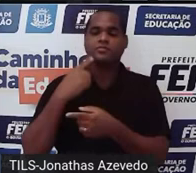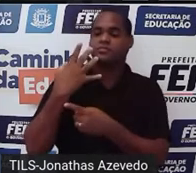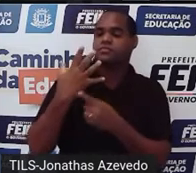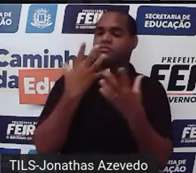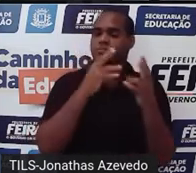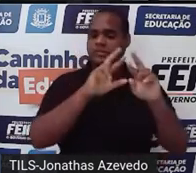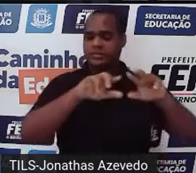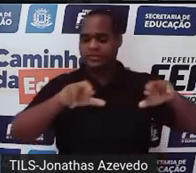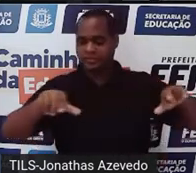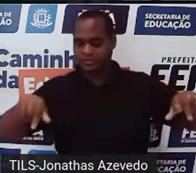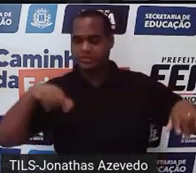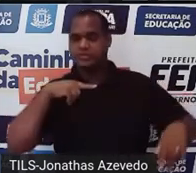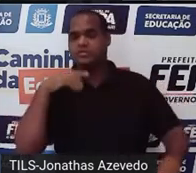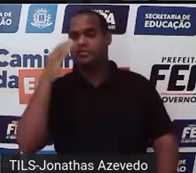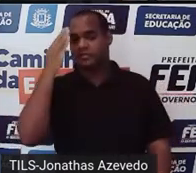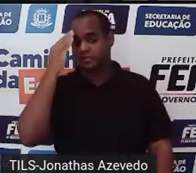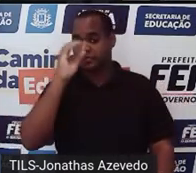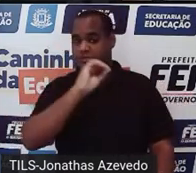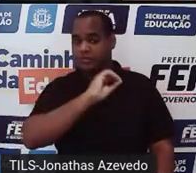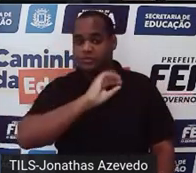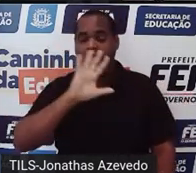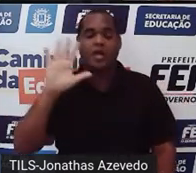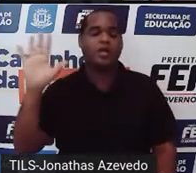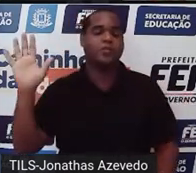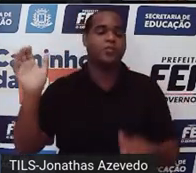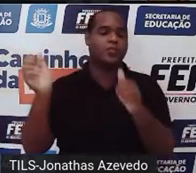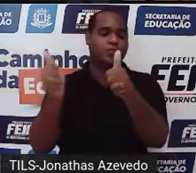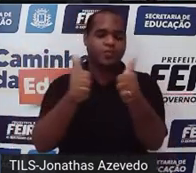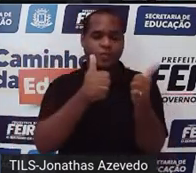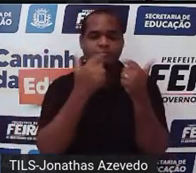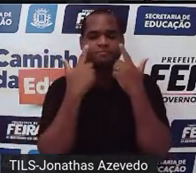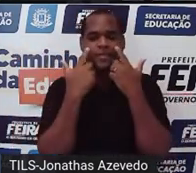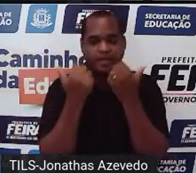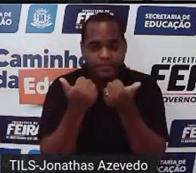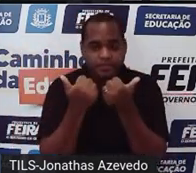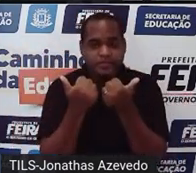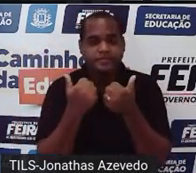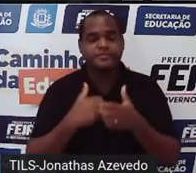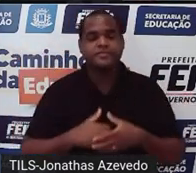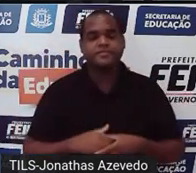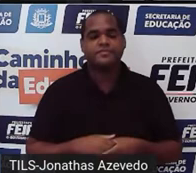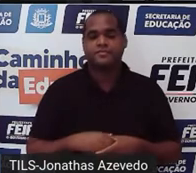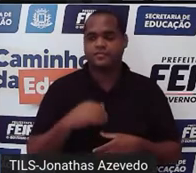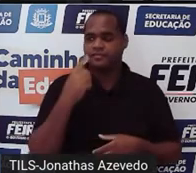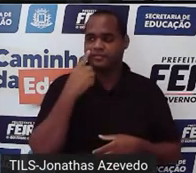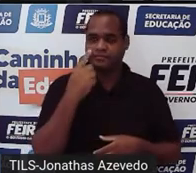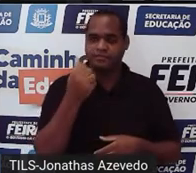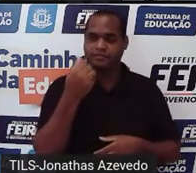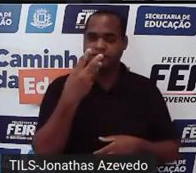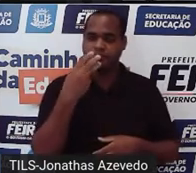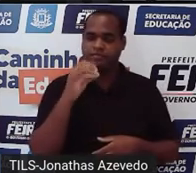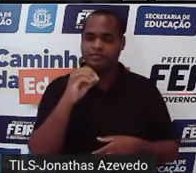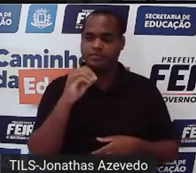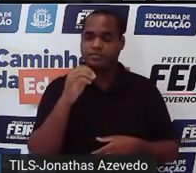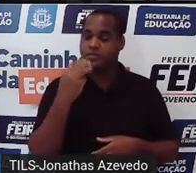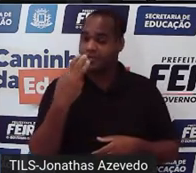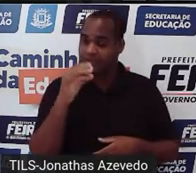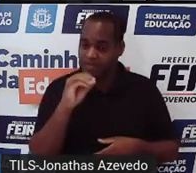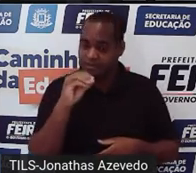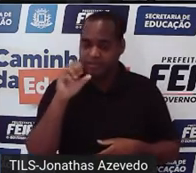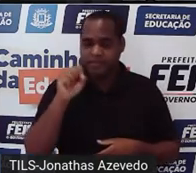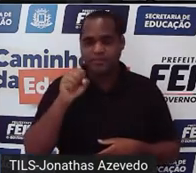Ou 4, para bastante coisa do que a gente viu até esse ponto da aula. Tá bom? E aí, eu te dou sempre 30 segundos para você pensar.